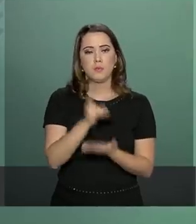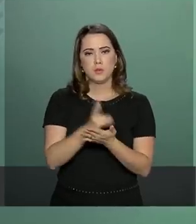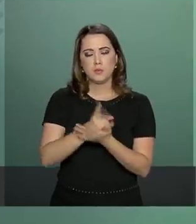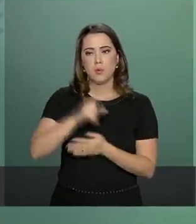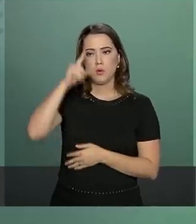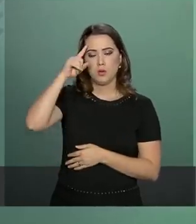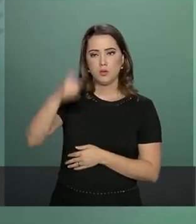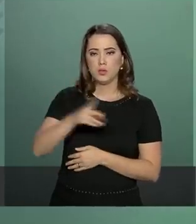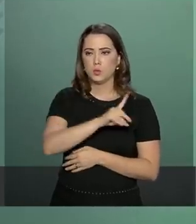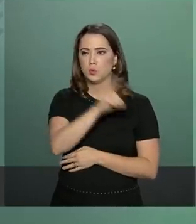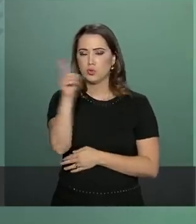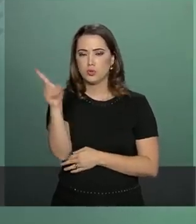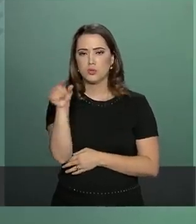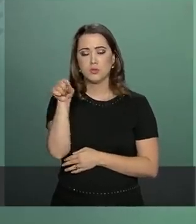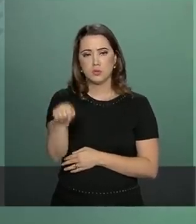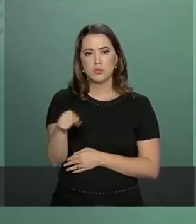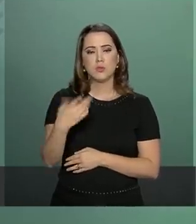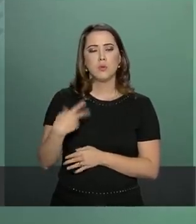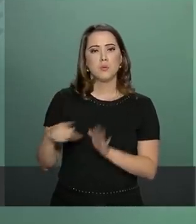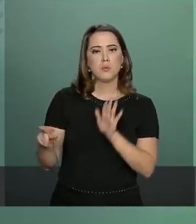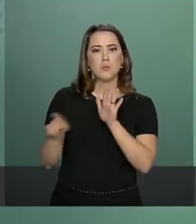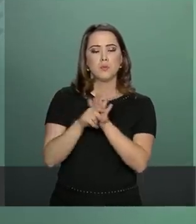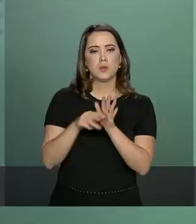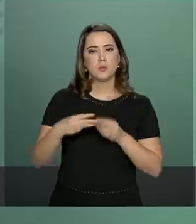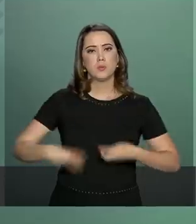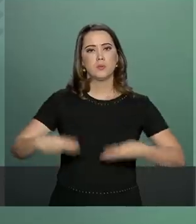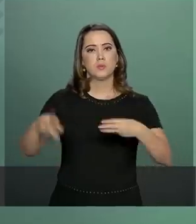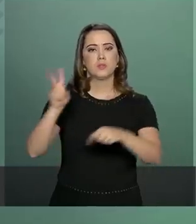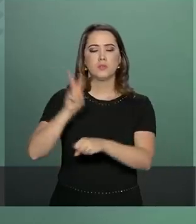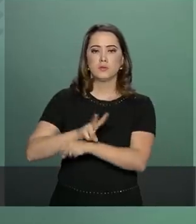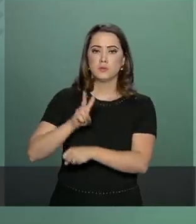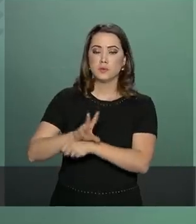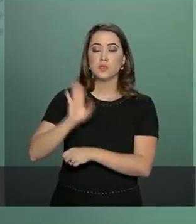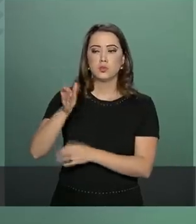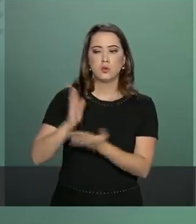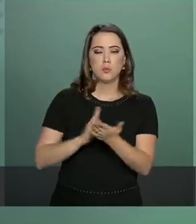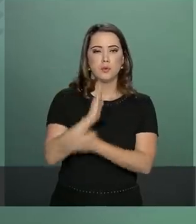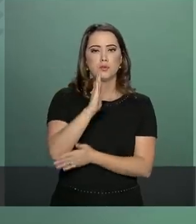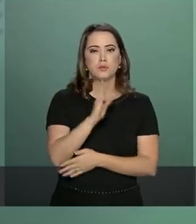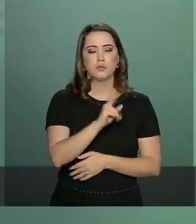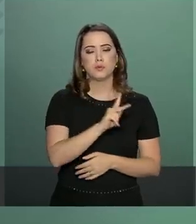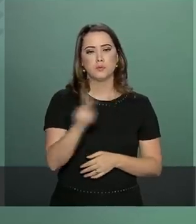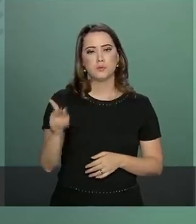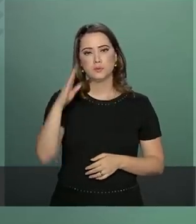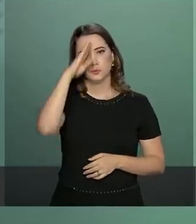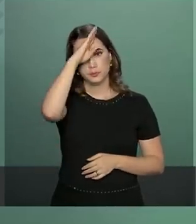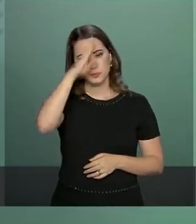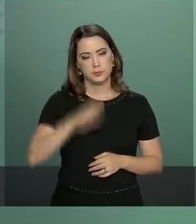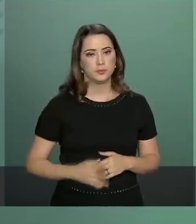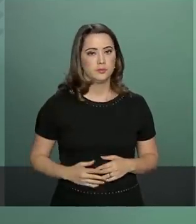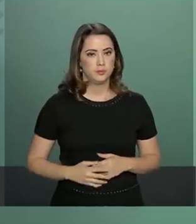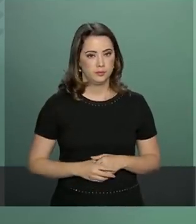ordem do dia patrocinada pelo ministério da defesa que já foi aprovada pelo nosso presidente